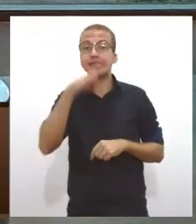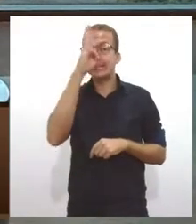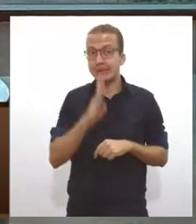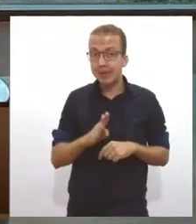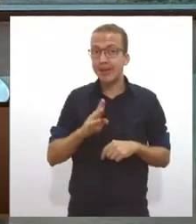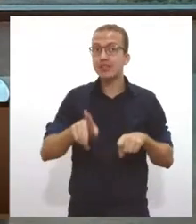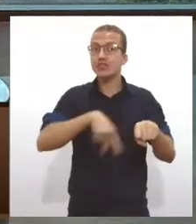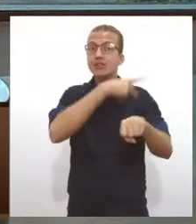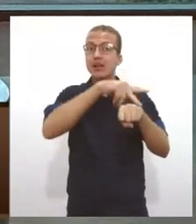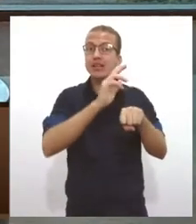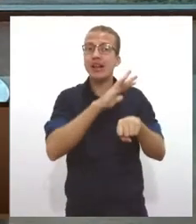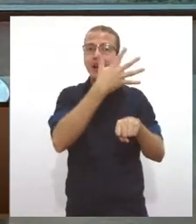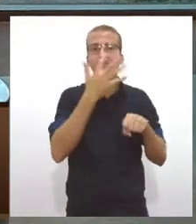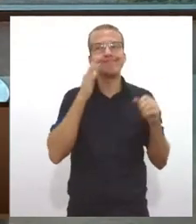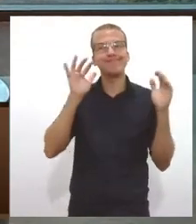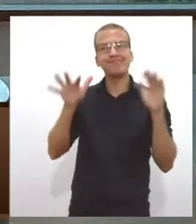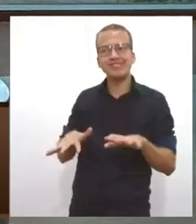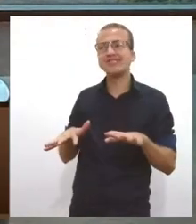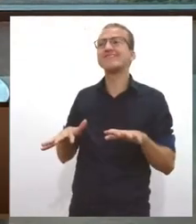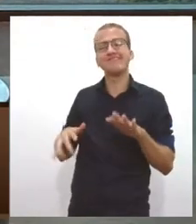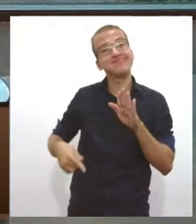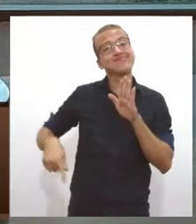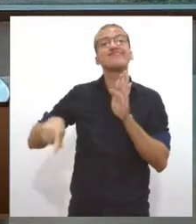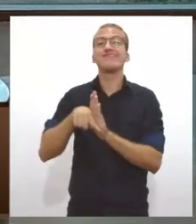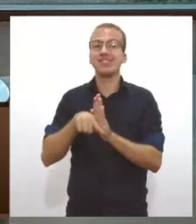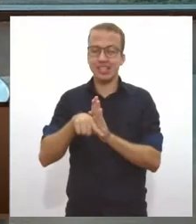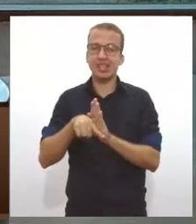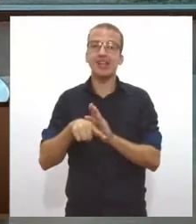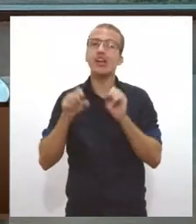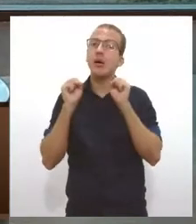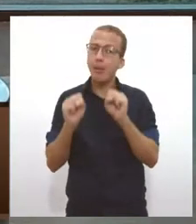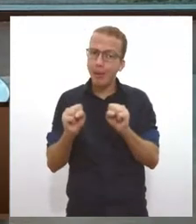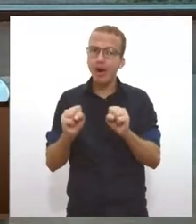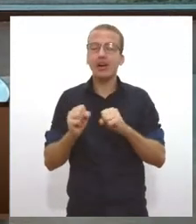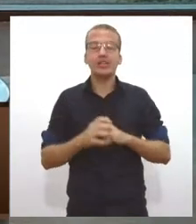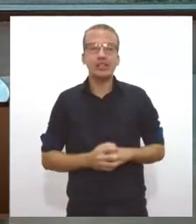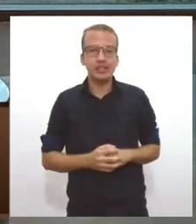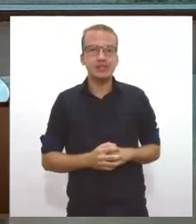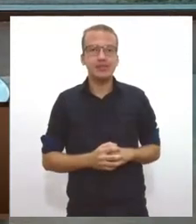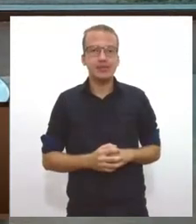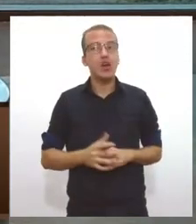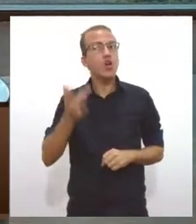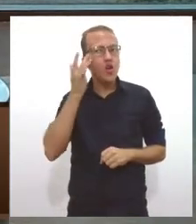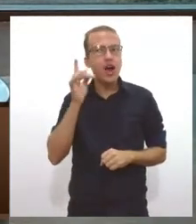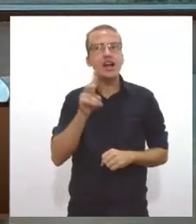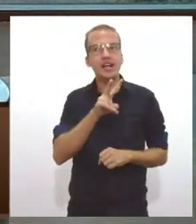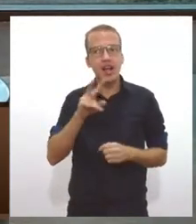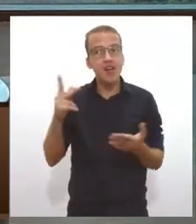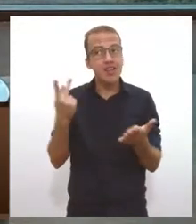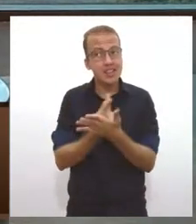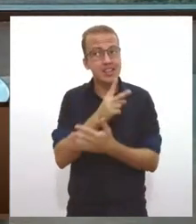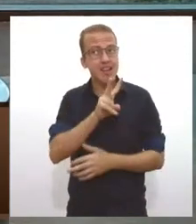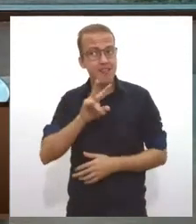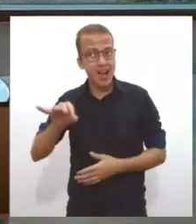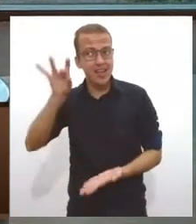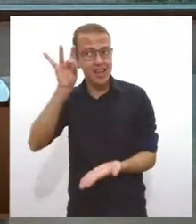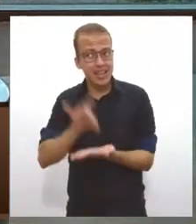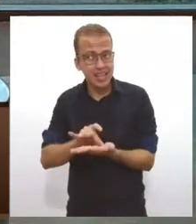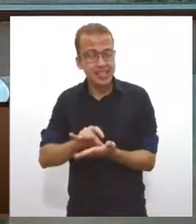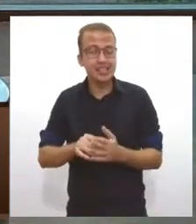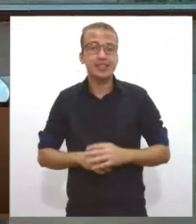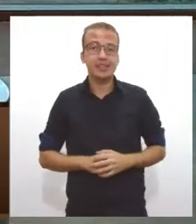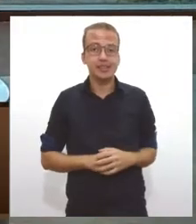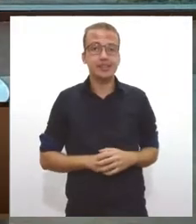algumas relações comerciais. O senhor acredita que isso pode acontecer realmente de fato? Eu tenho plena